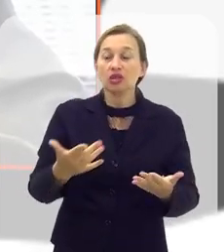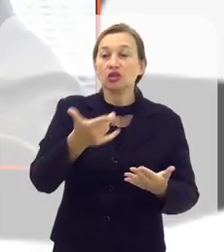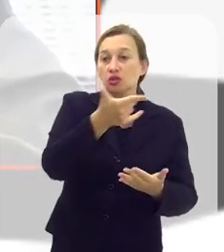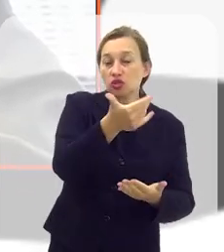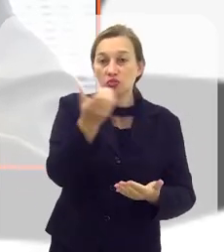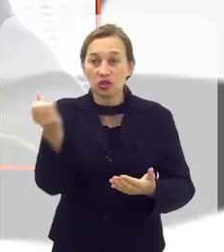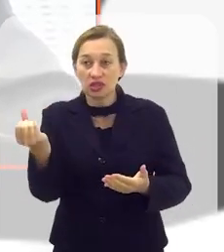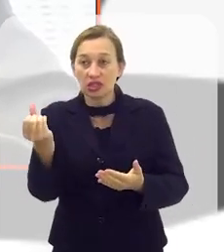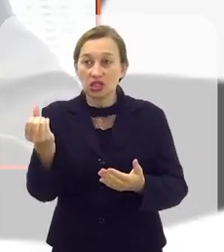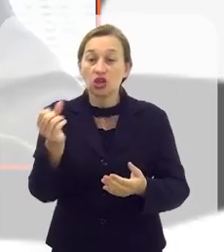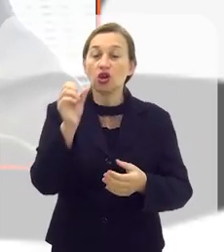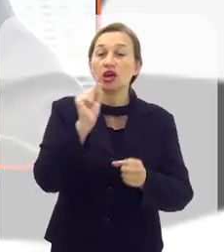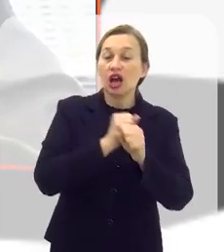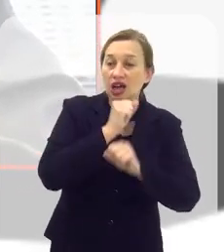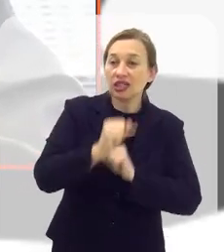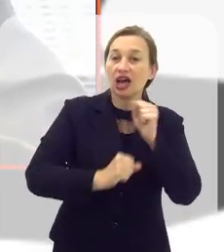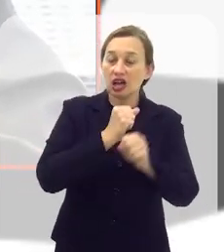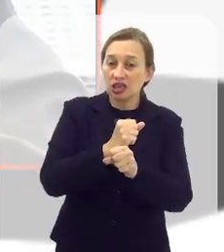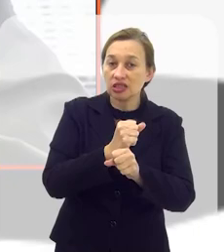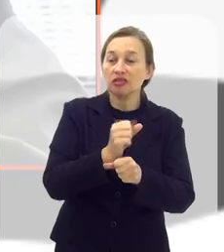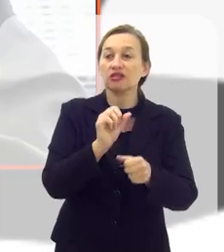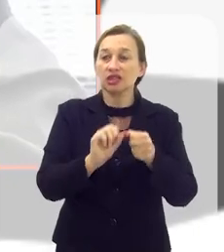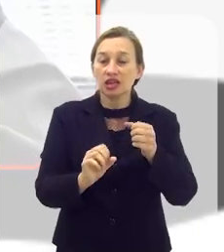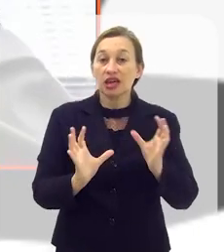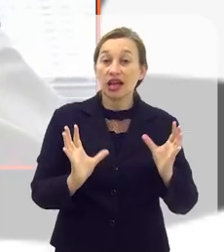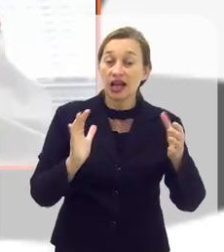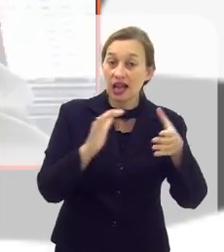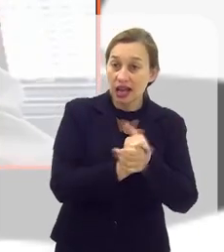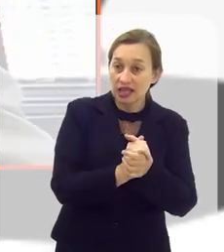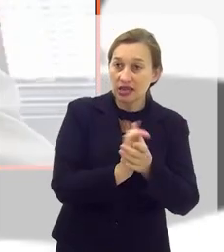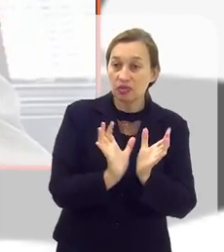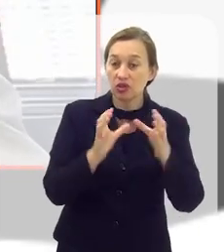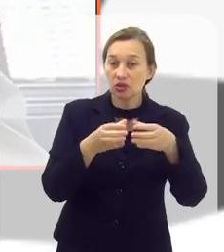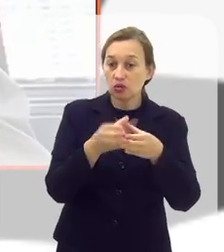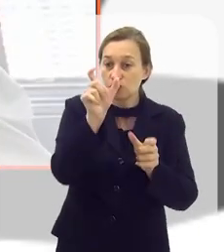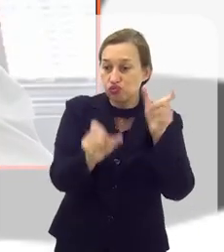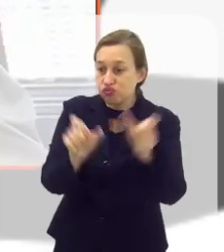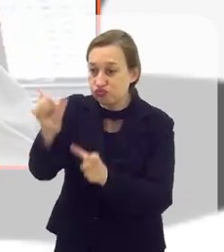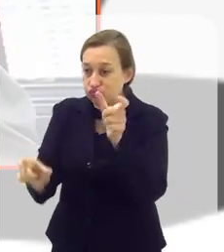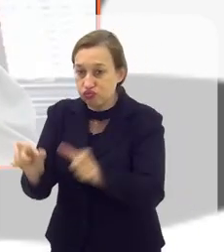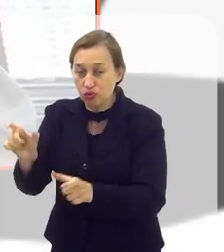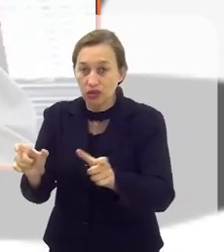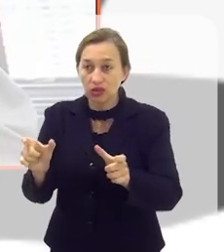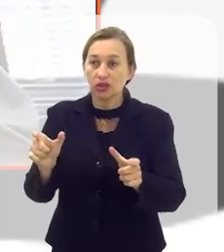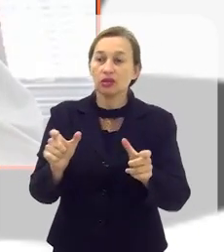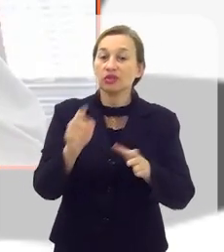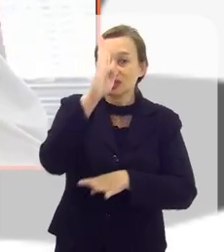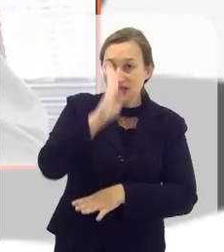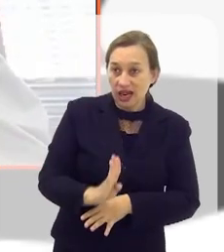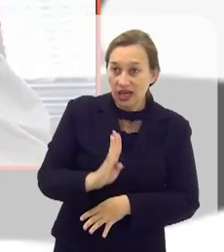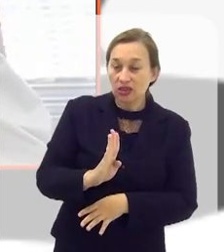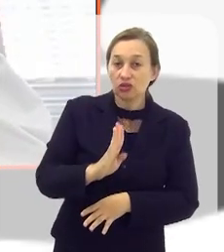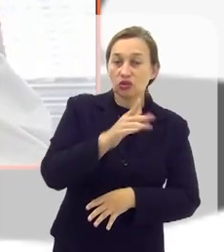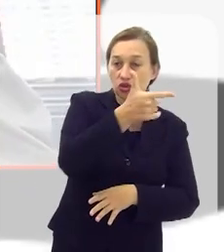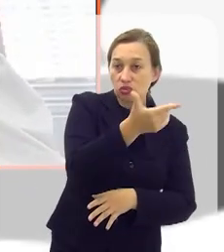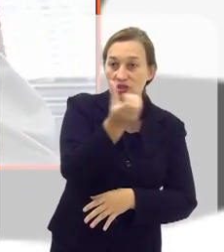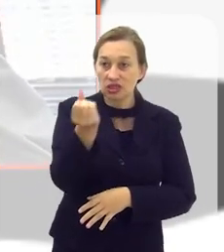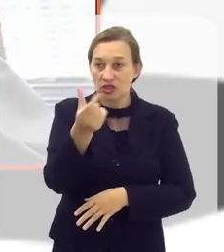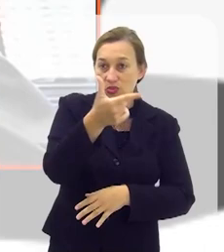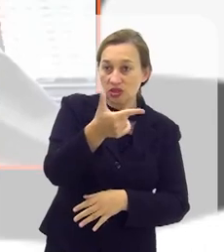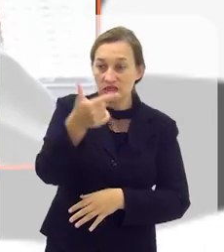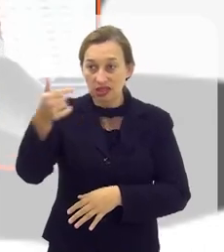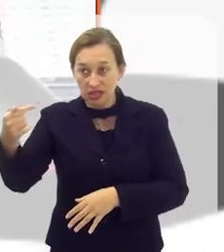fazia dois casamentos comunitários e fizemos isso de 2006 a 2016. além de fazer o